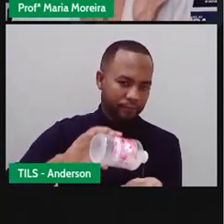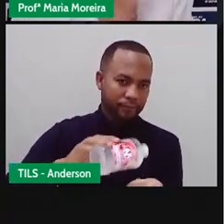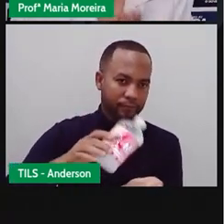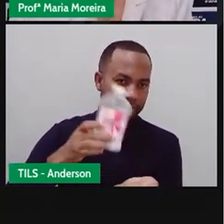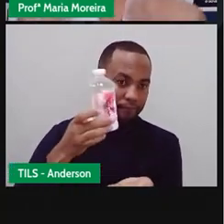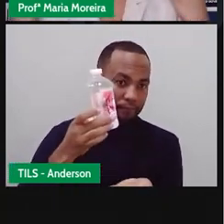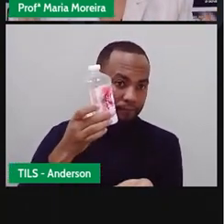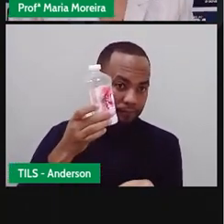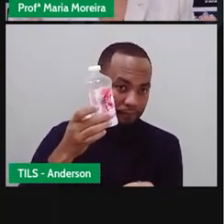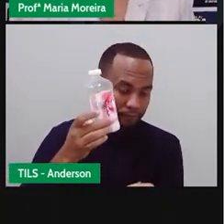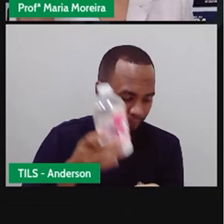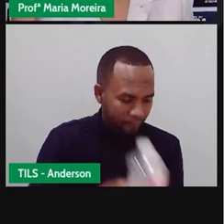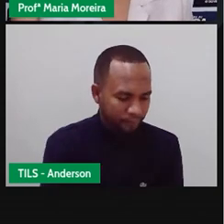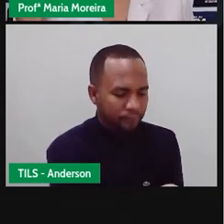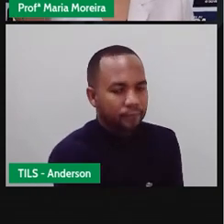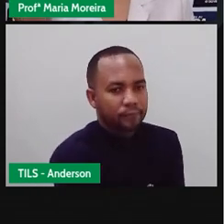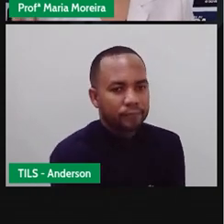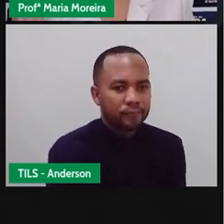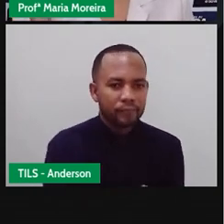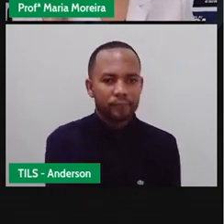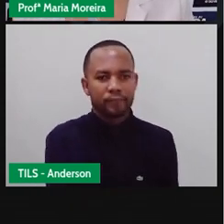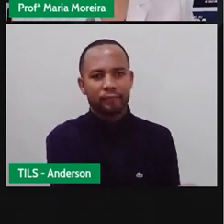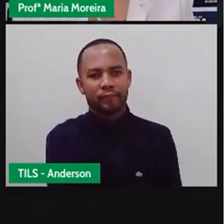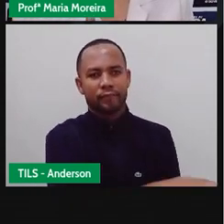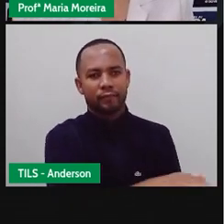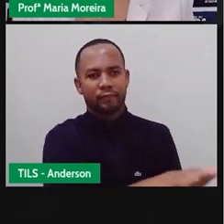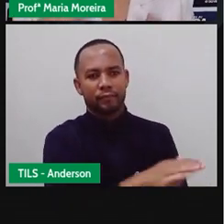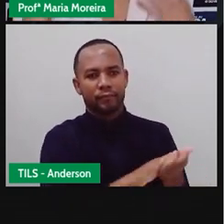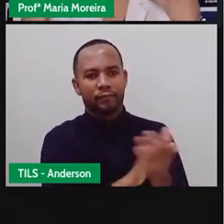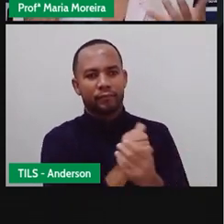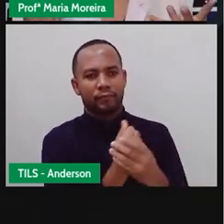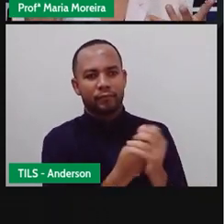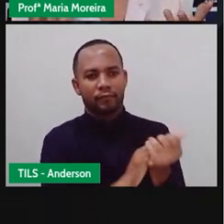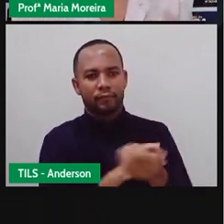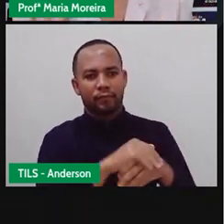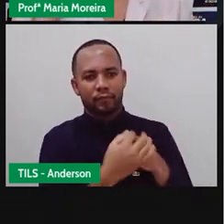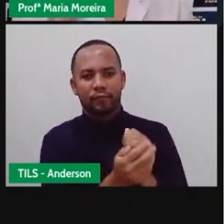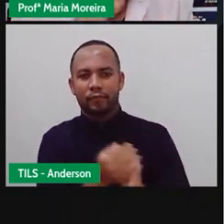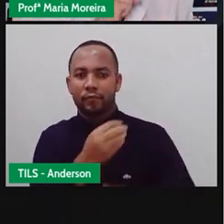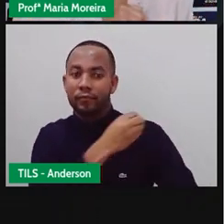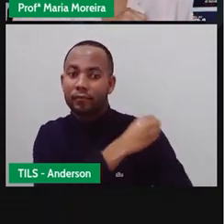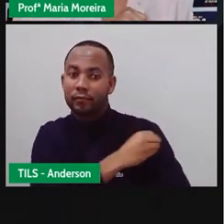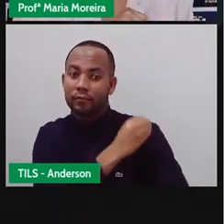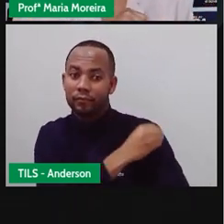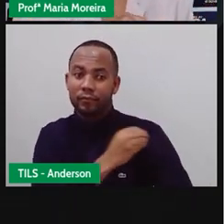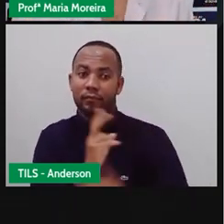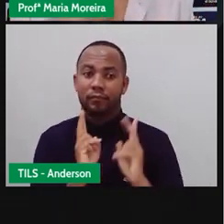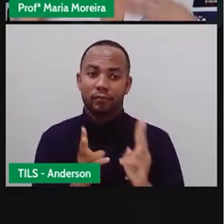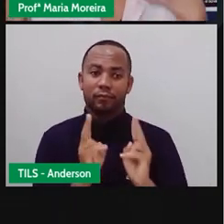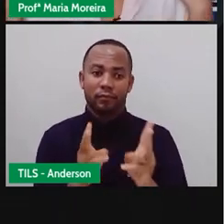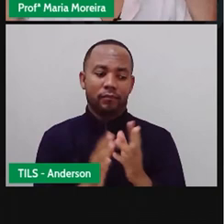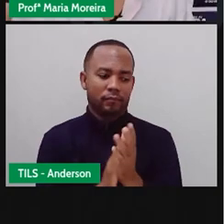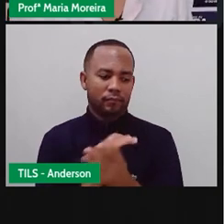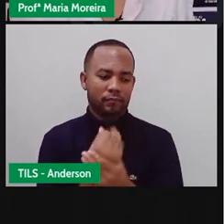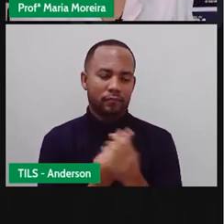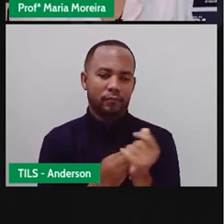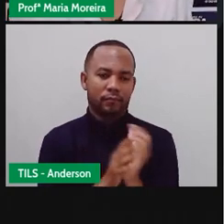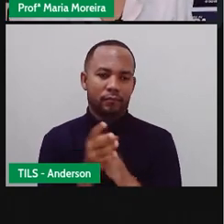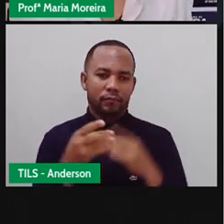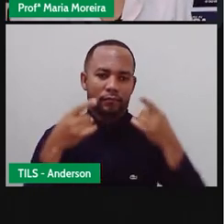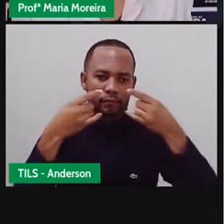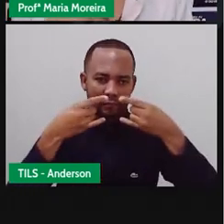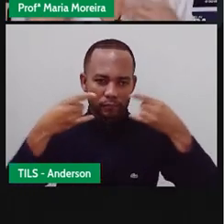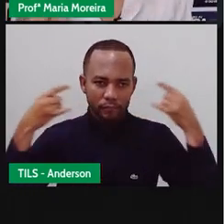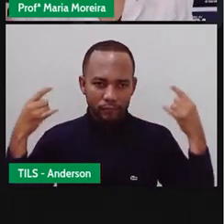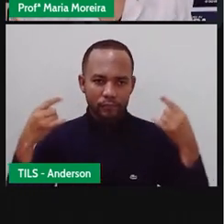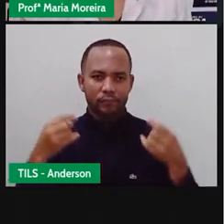outra. Lavem as mãos, usem álcool em gel, usem máscara, se protejam. Fiquem bem guardadinhos para que, em breve,